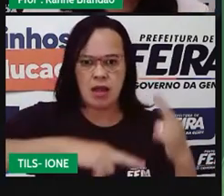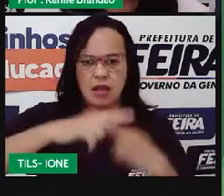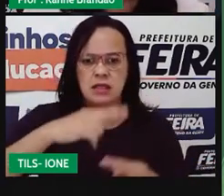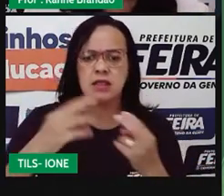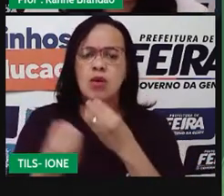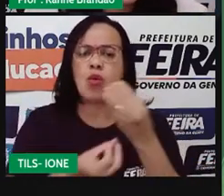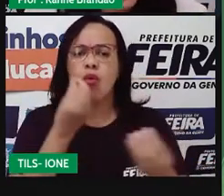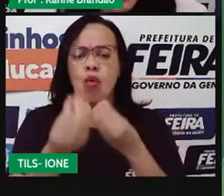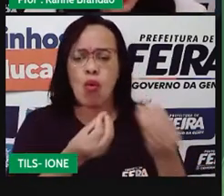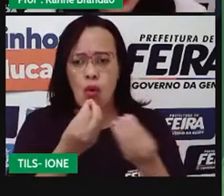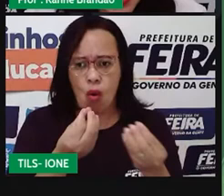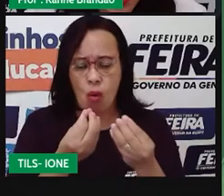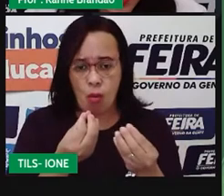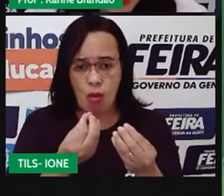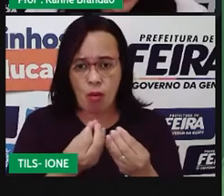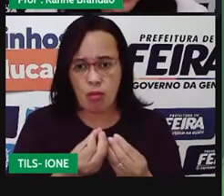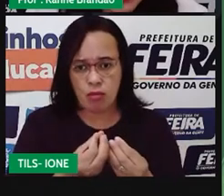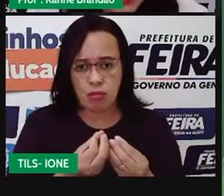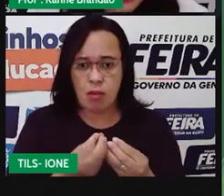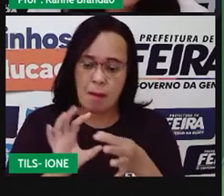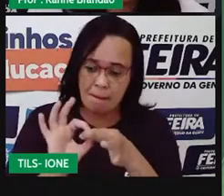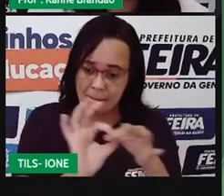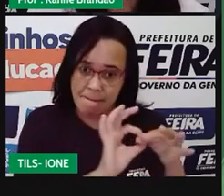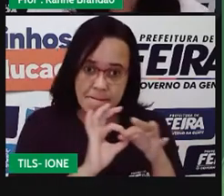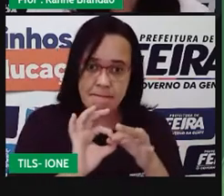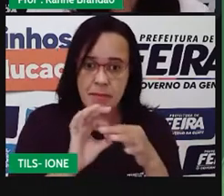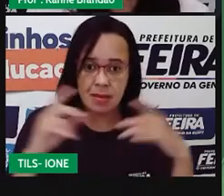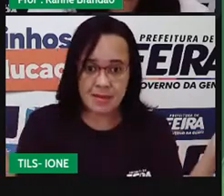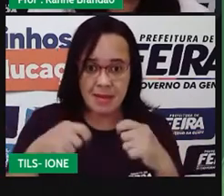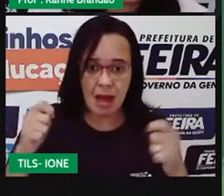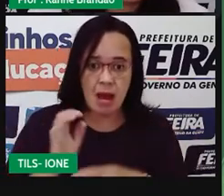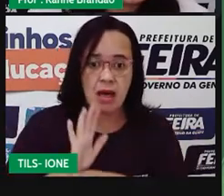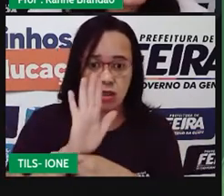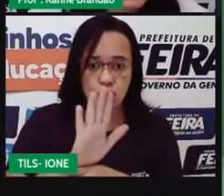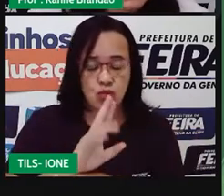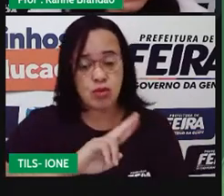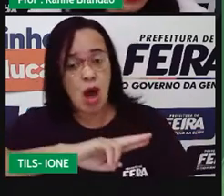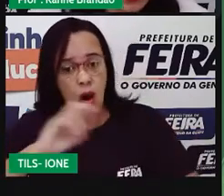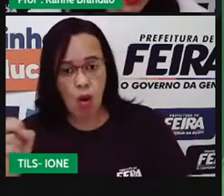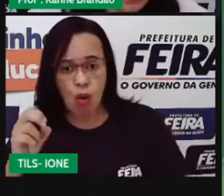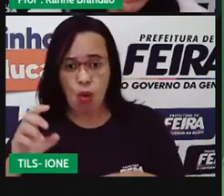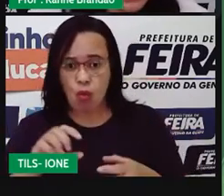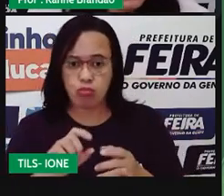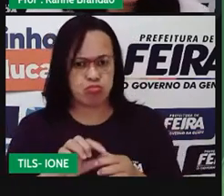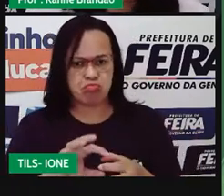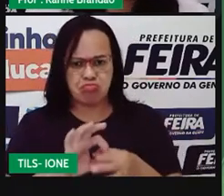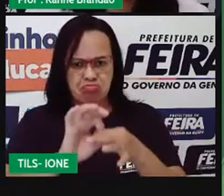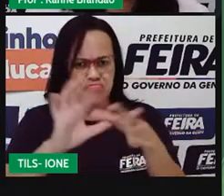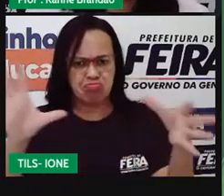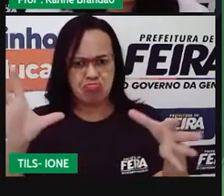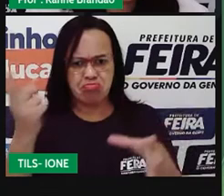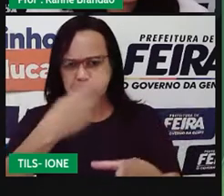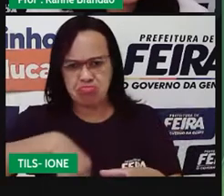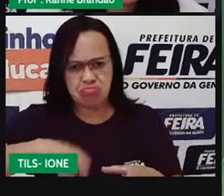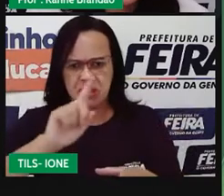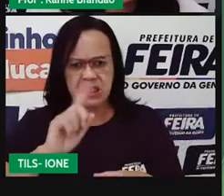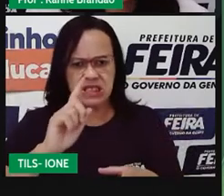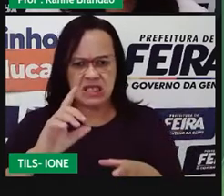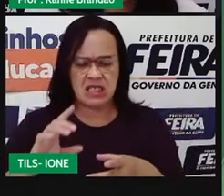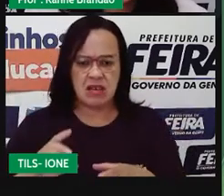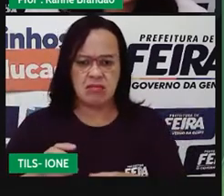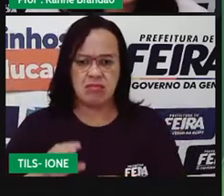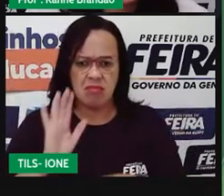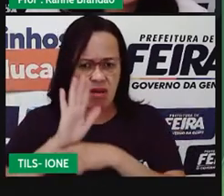Ou ela pode ser desarmônica, certo? E o comensalismo próprio? O comensalismo,